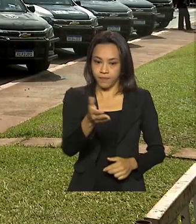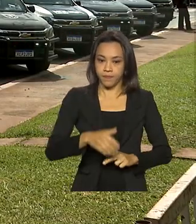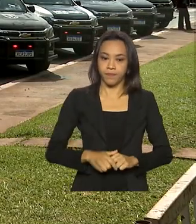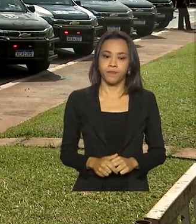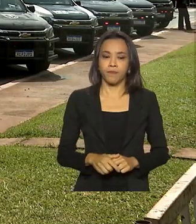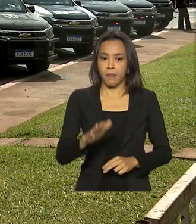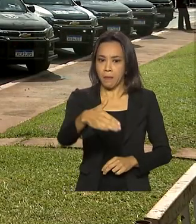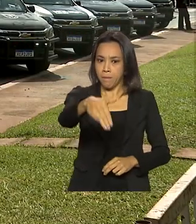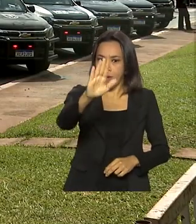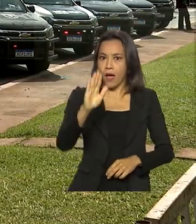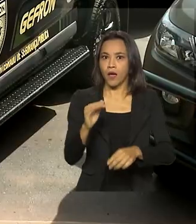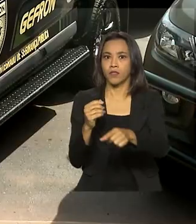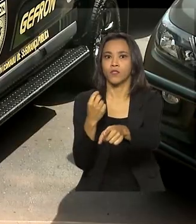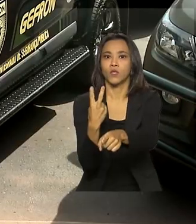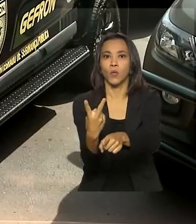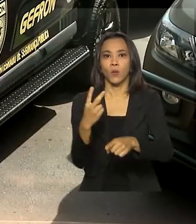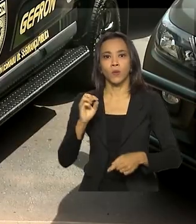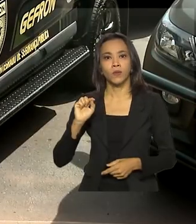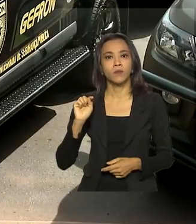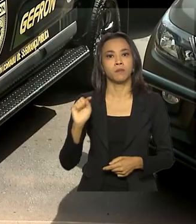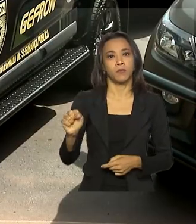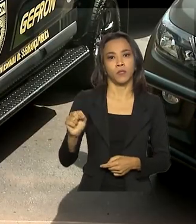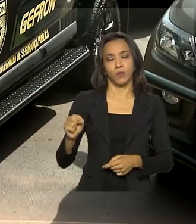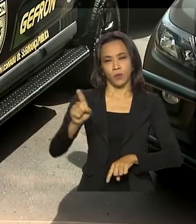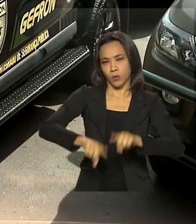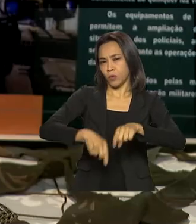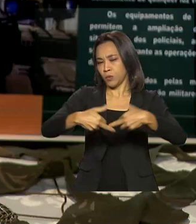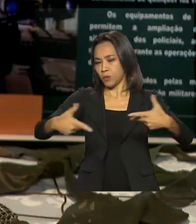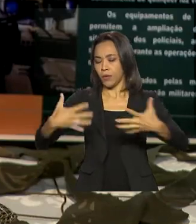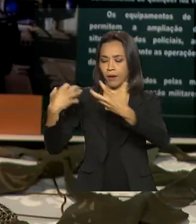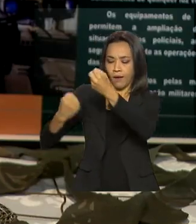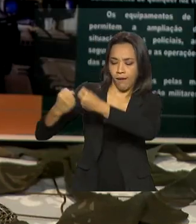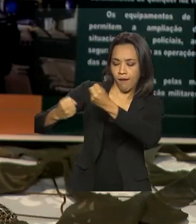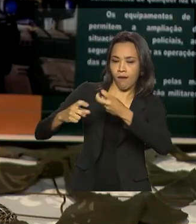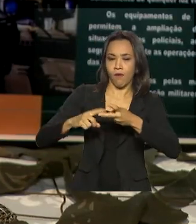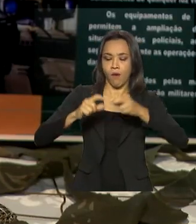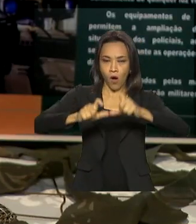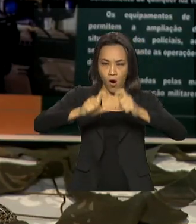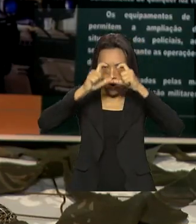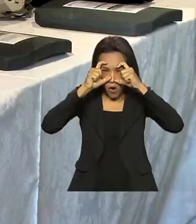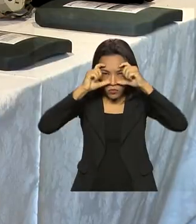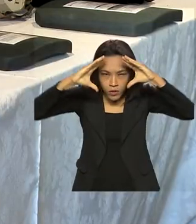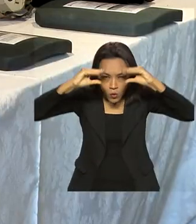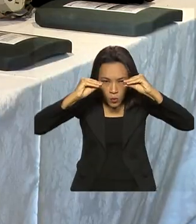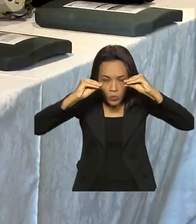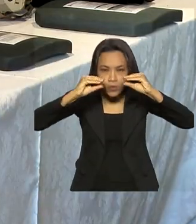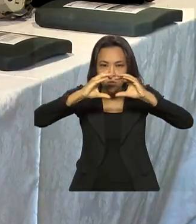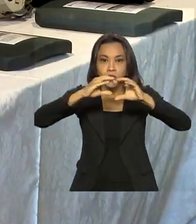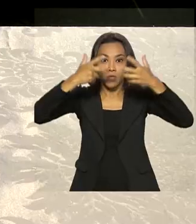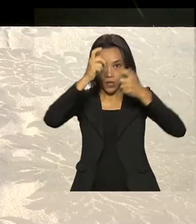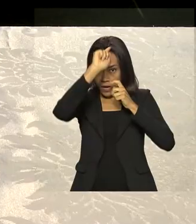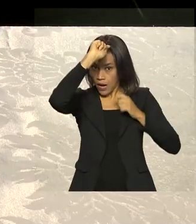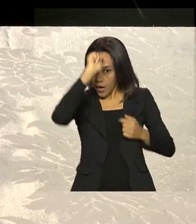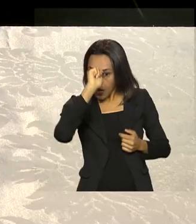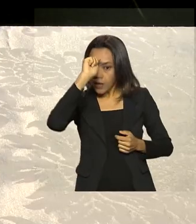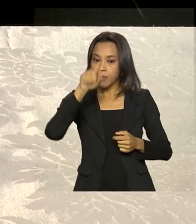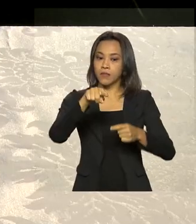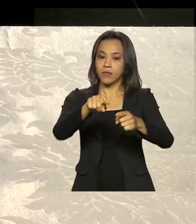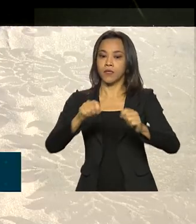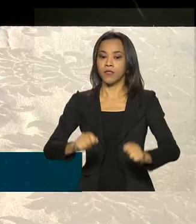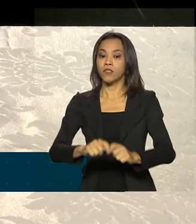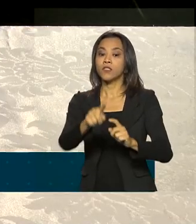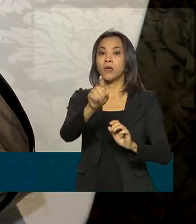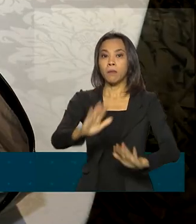São mais de 2 mil equipamentos, entre viaturas, óculos de visão noturna, capacetes, placas de